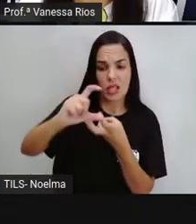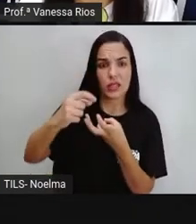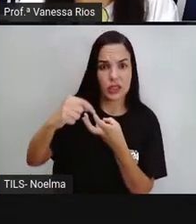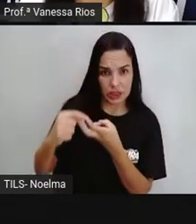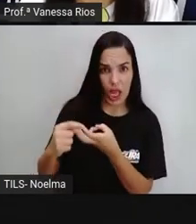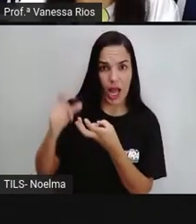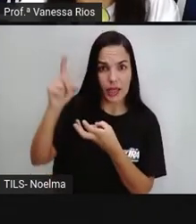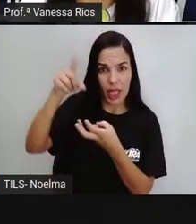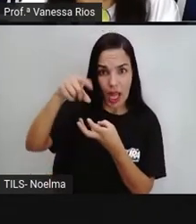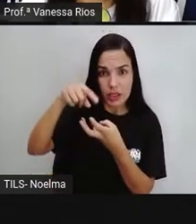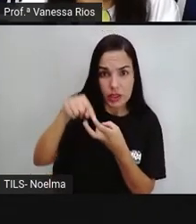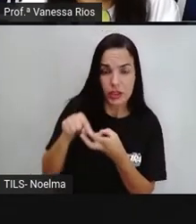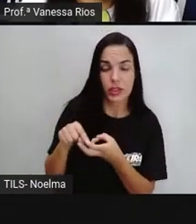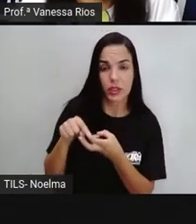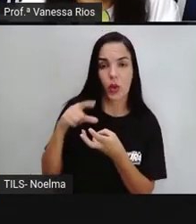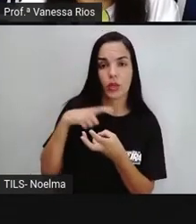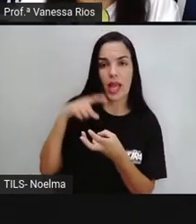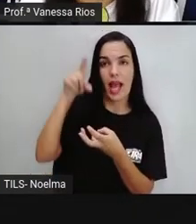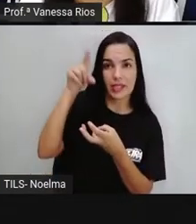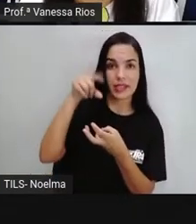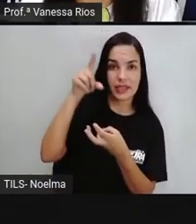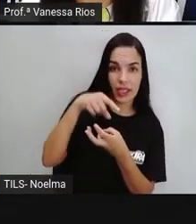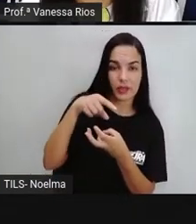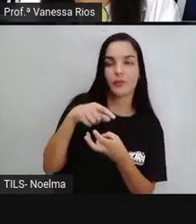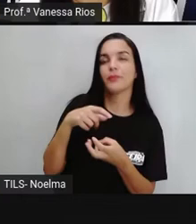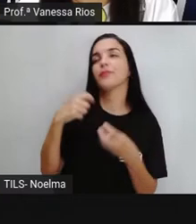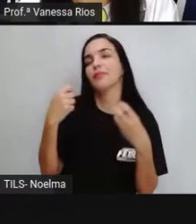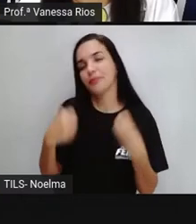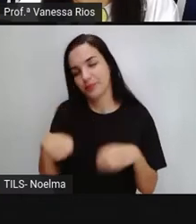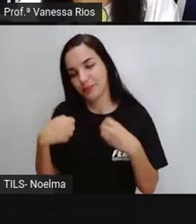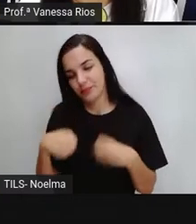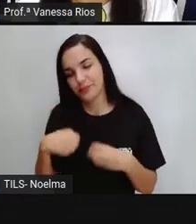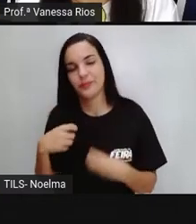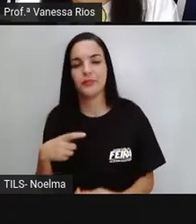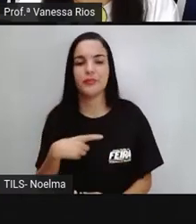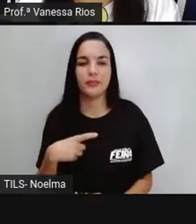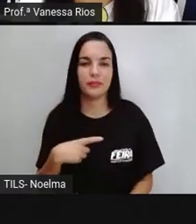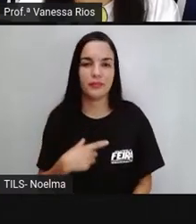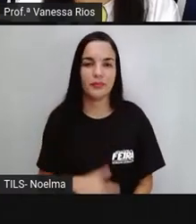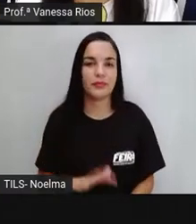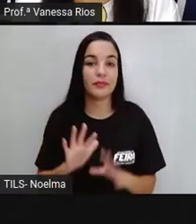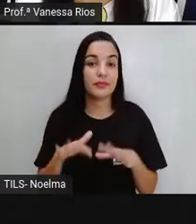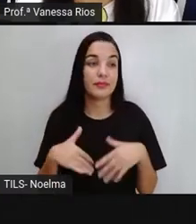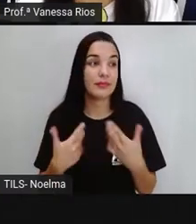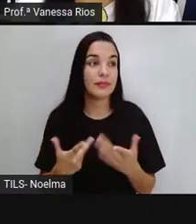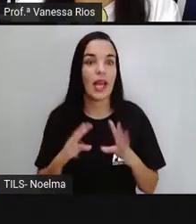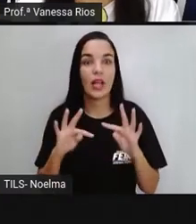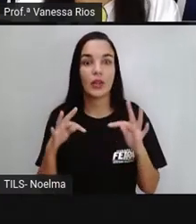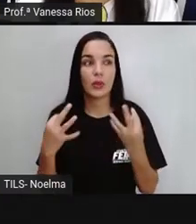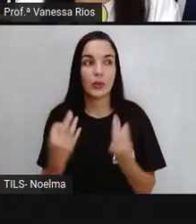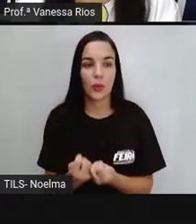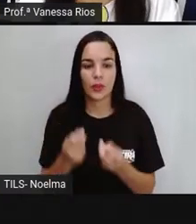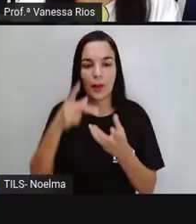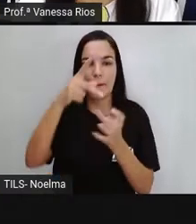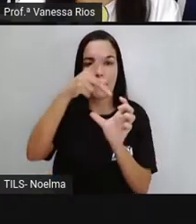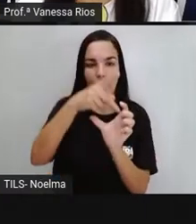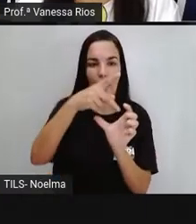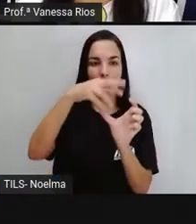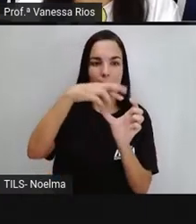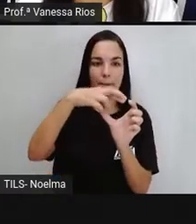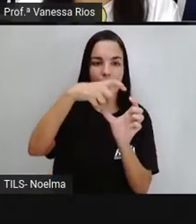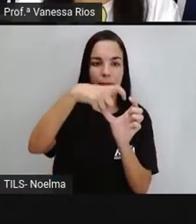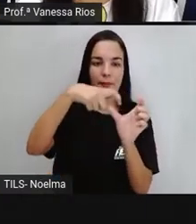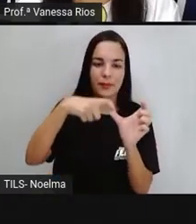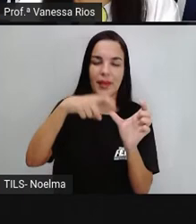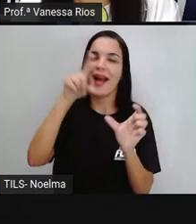antepenúltima sílaba, ela vai receber acento. Ou seja, toda a paroxítona